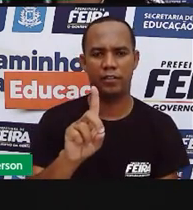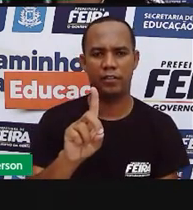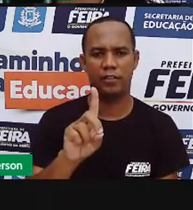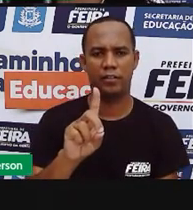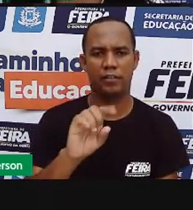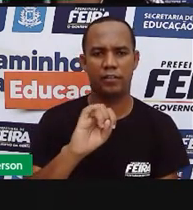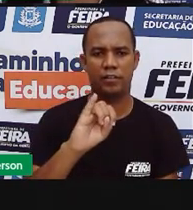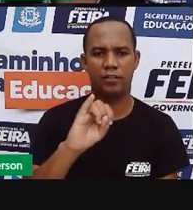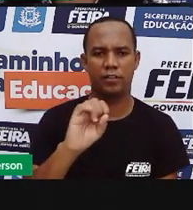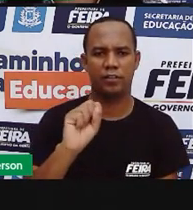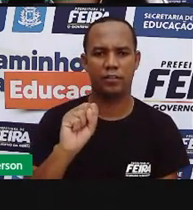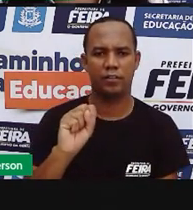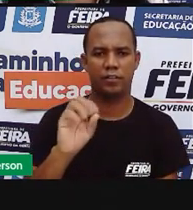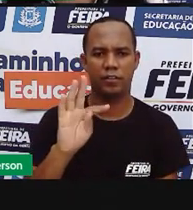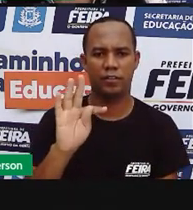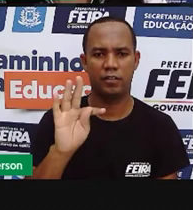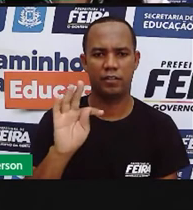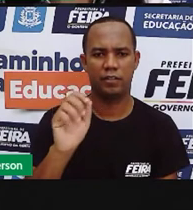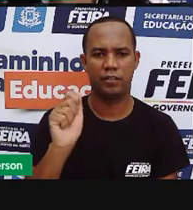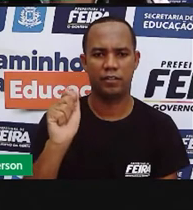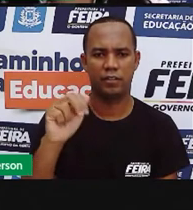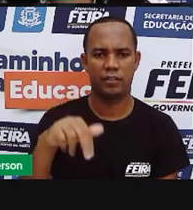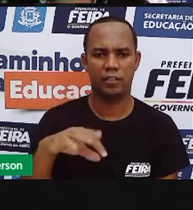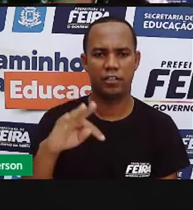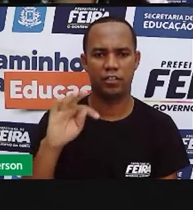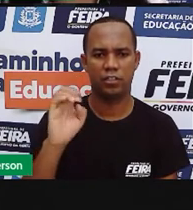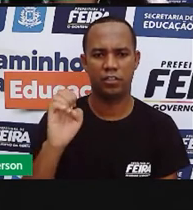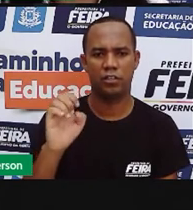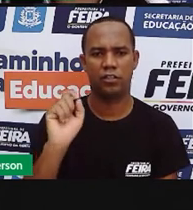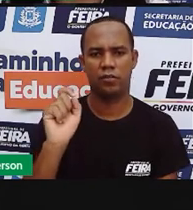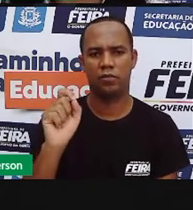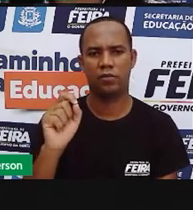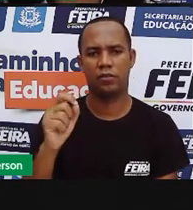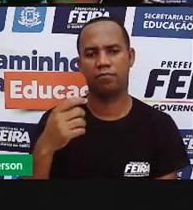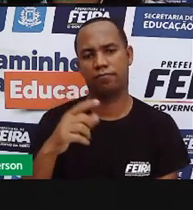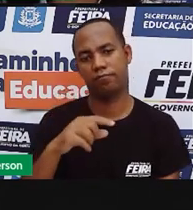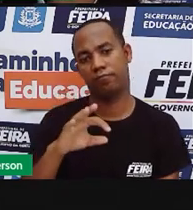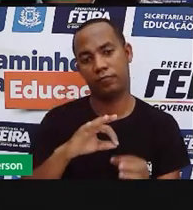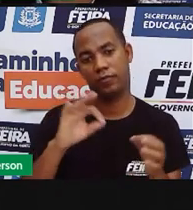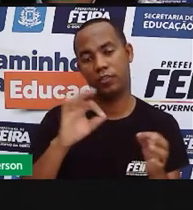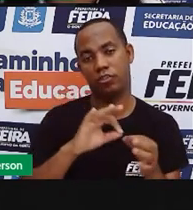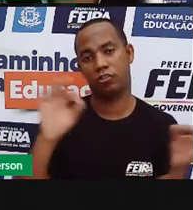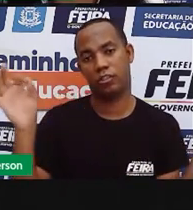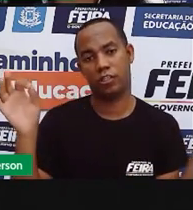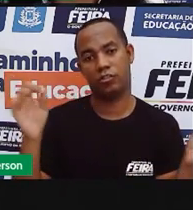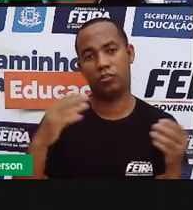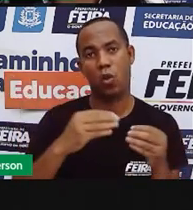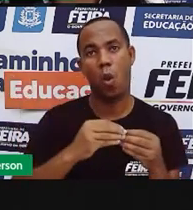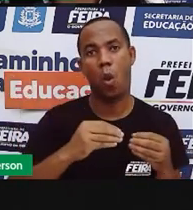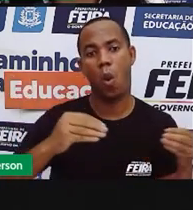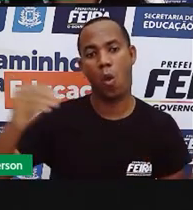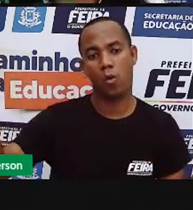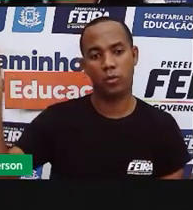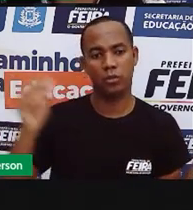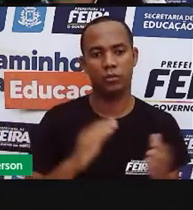Próximo. Se algo está próximo de mim, está perto de mim.